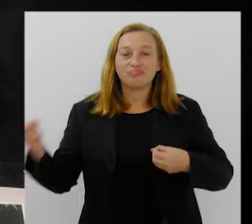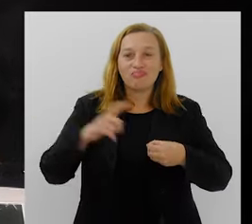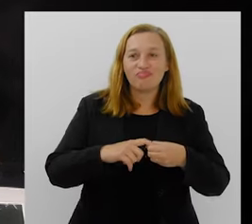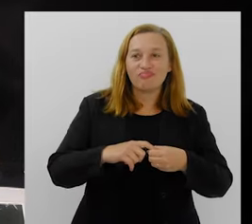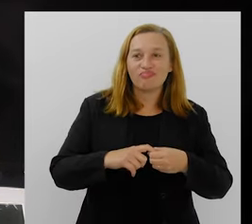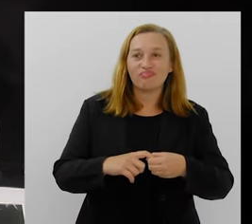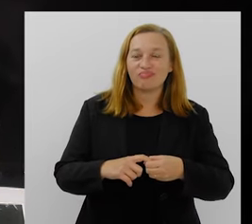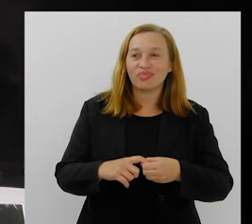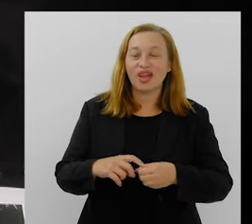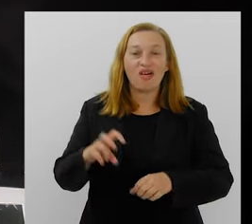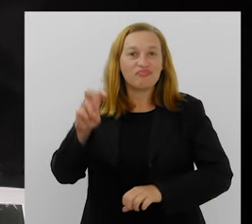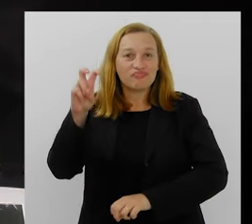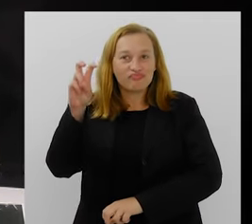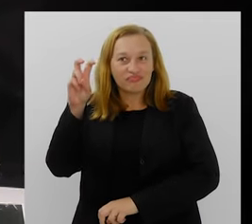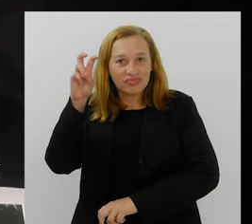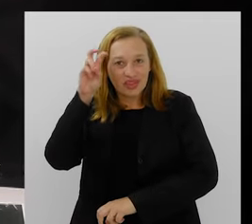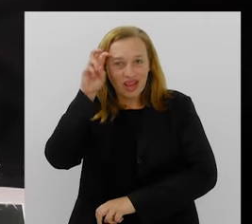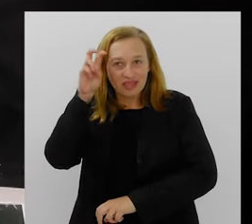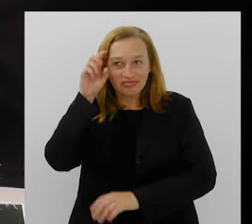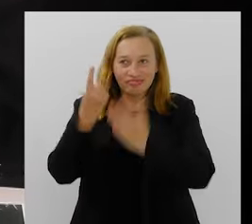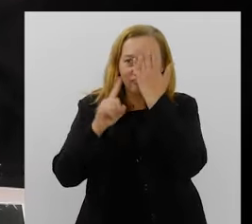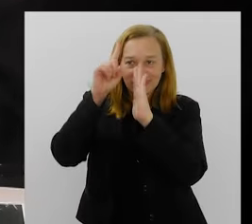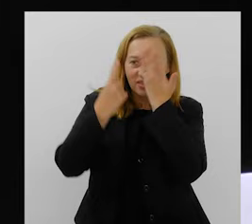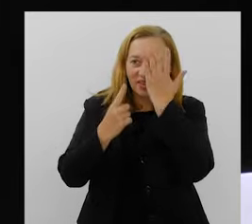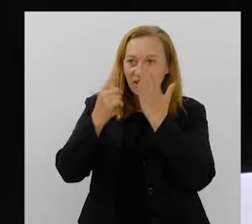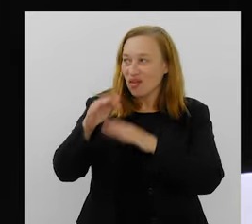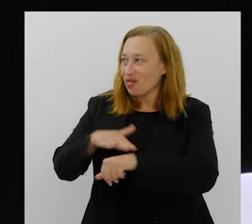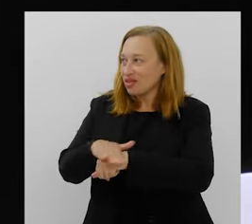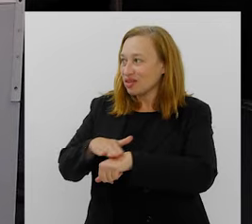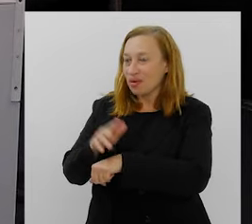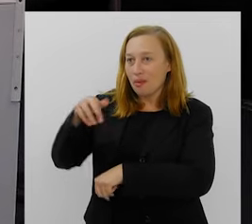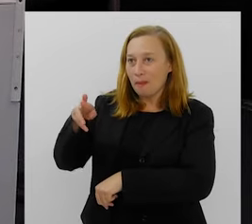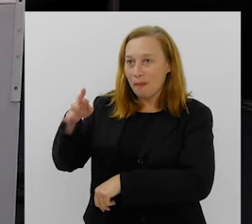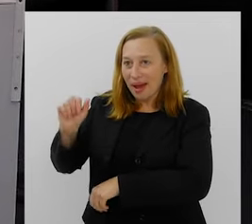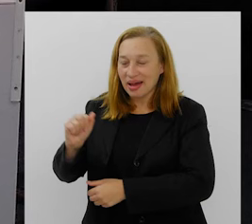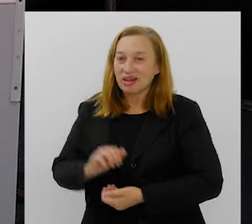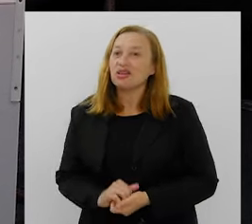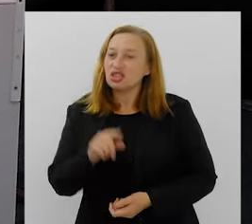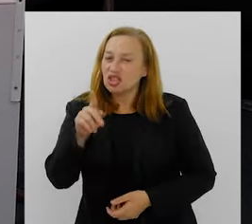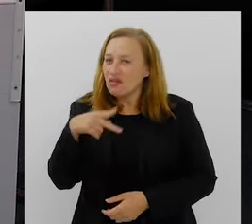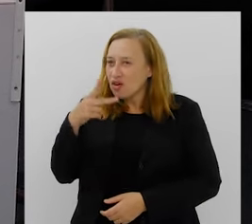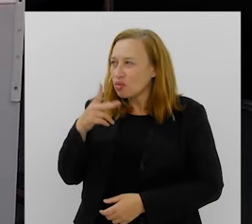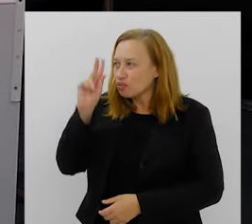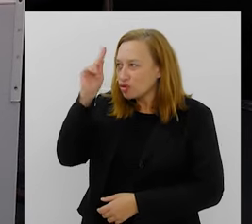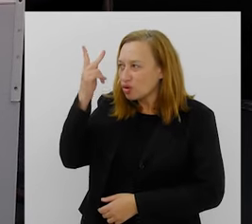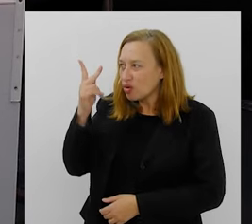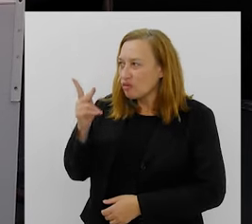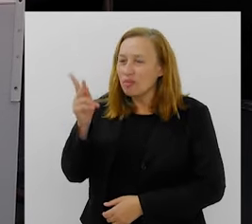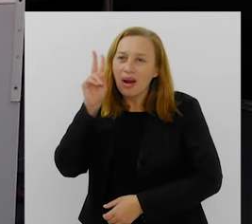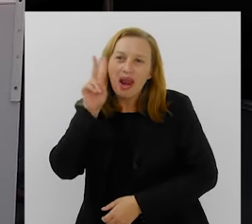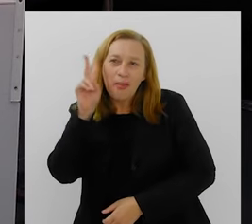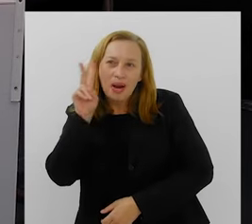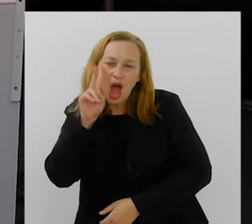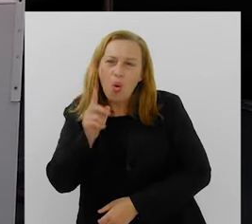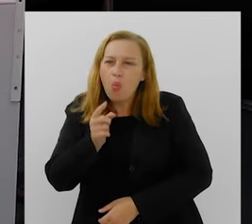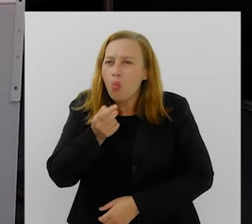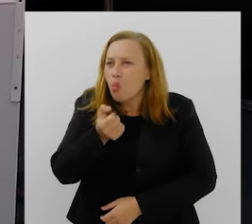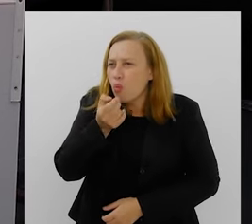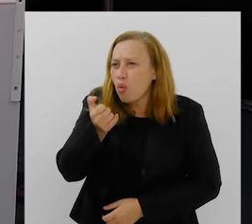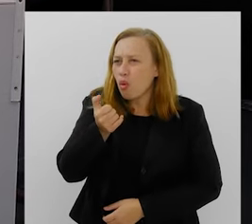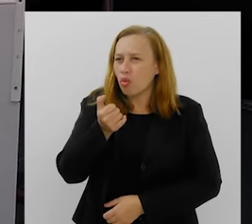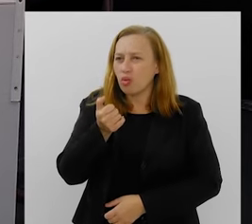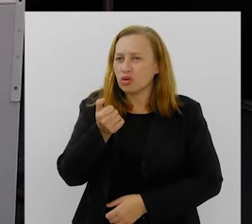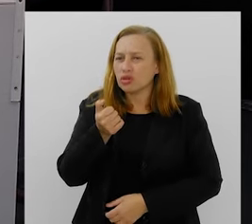Voltamos com o Quintas com Quintais e eu sigo conversando com Mara Rosa. Mara, você já contou um pouco da tua história, mas vamos relembrar um pouco